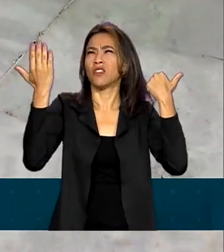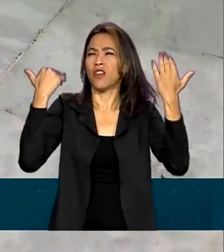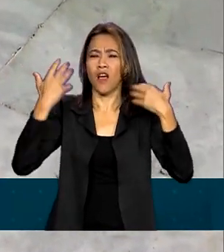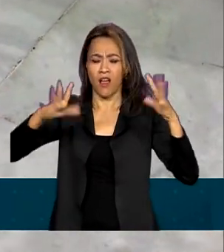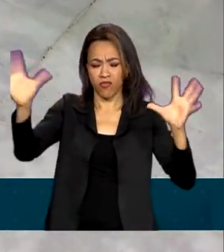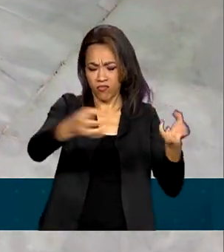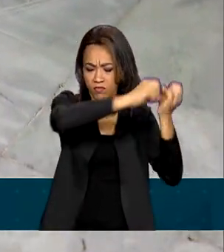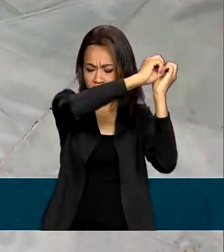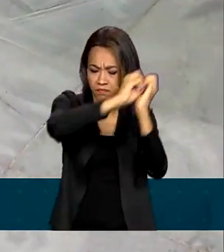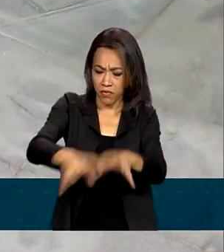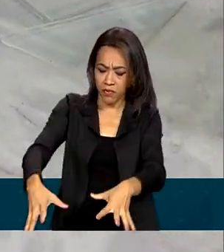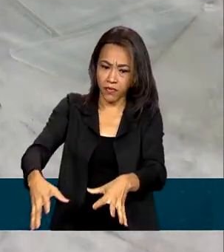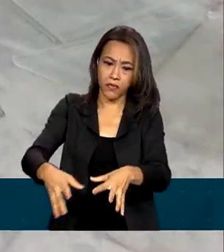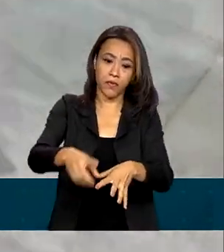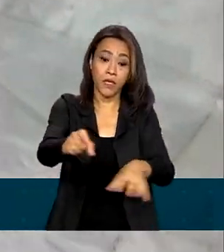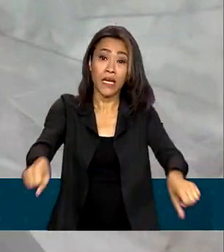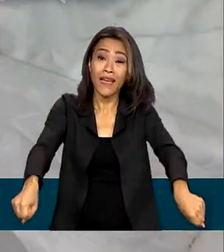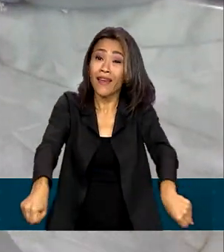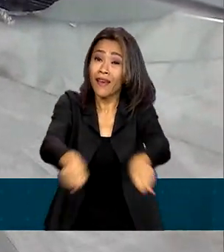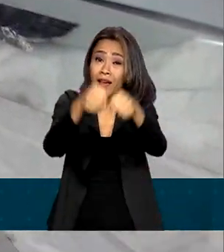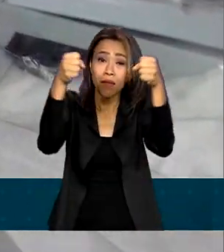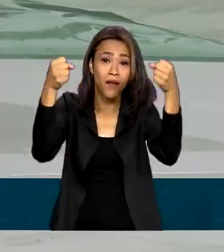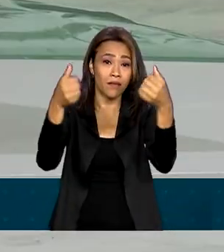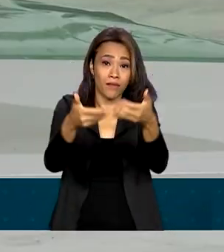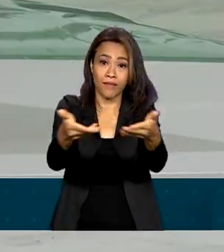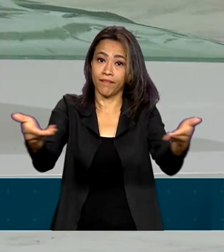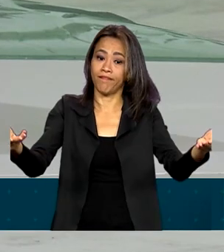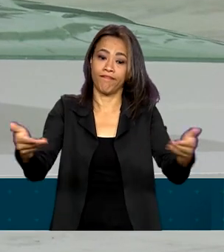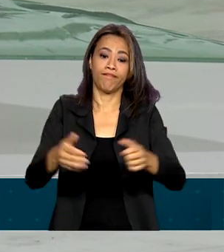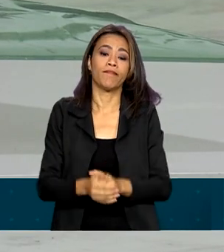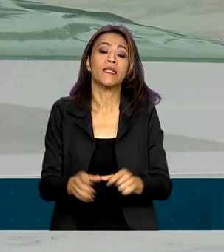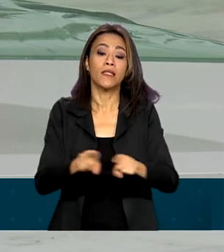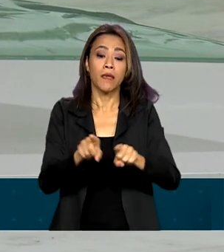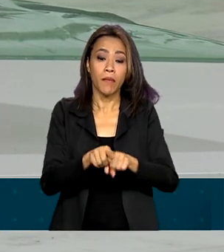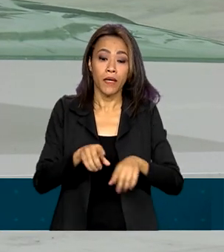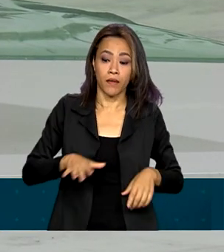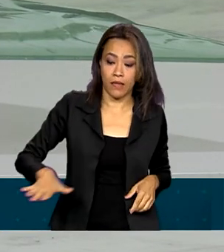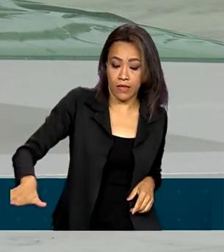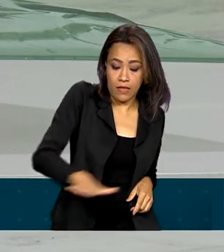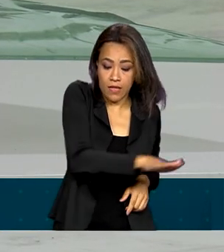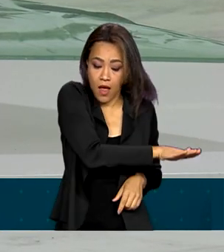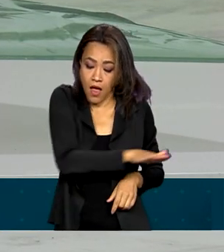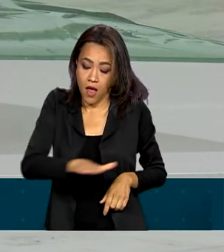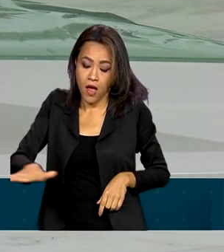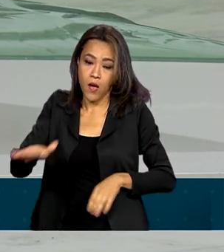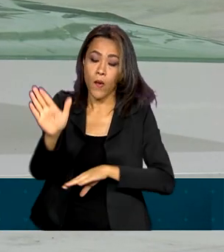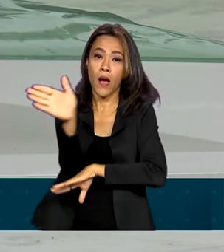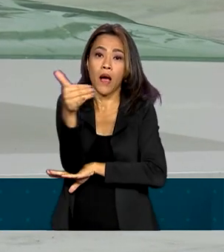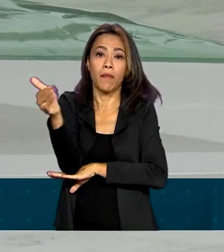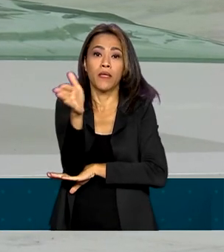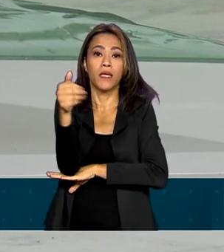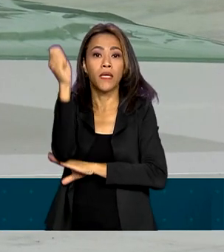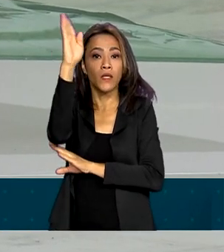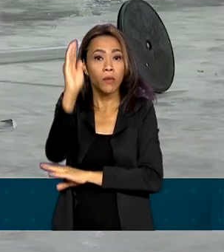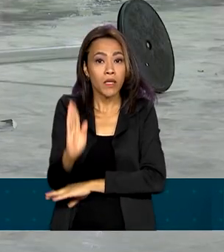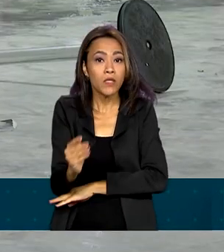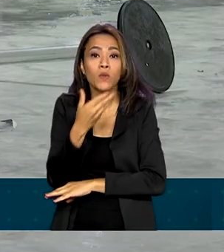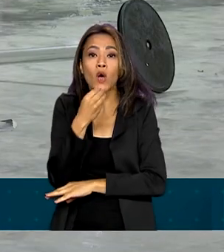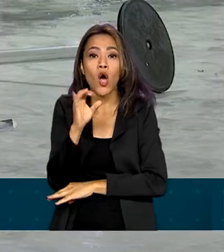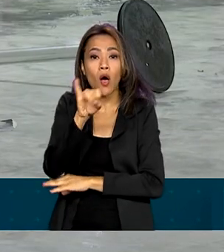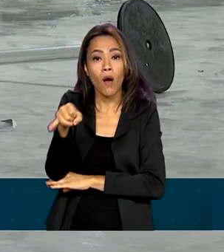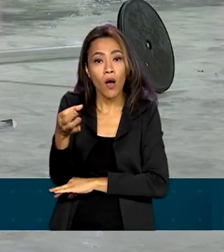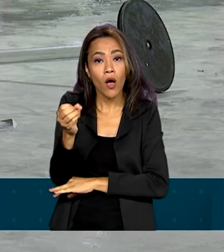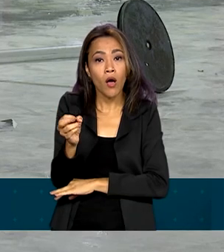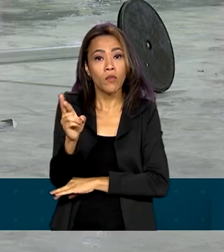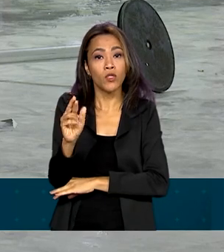jogadas no chão e os vidros quebrados. Também no térreo ficava a obra Bandeira do Brasil, de Jorge Eduardo. A